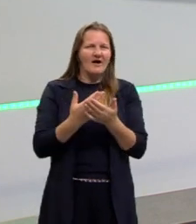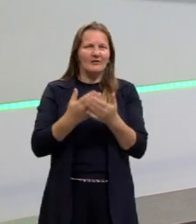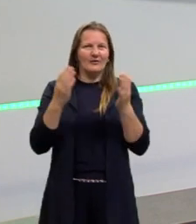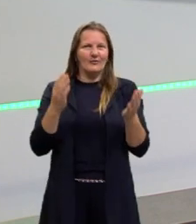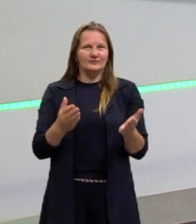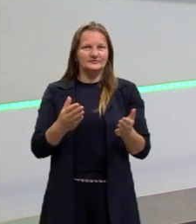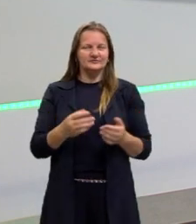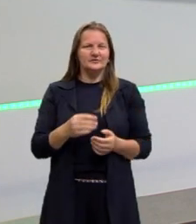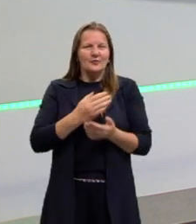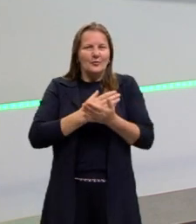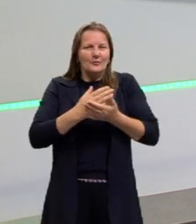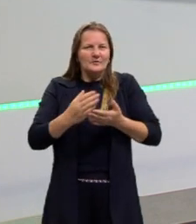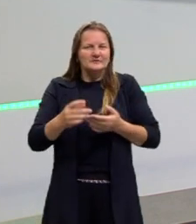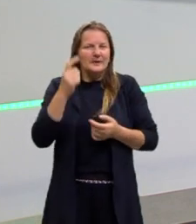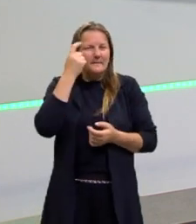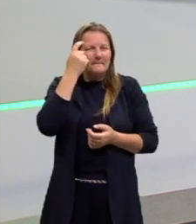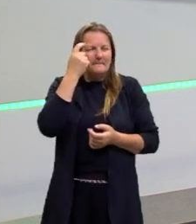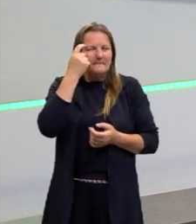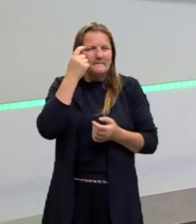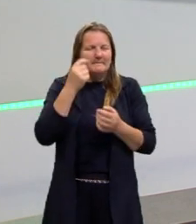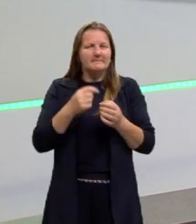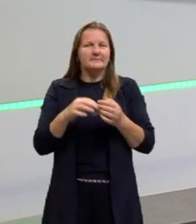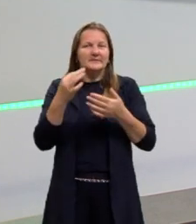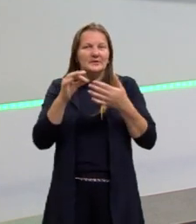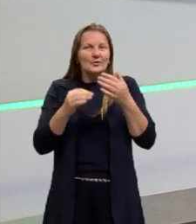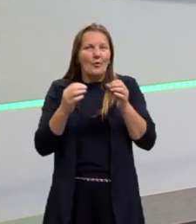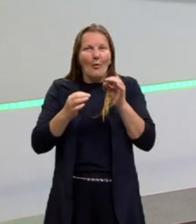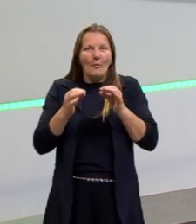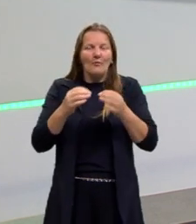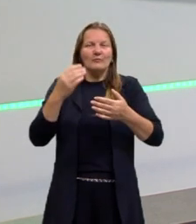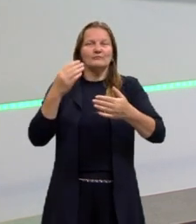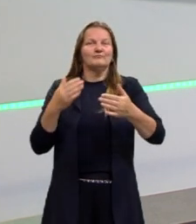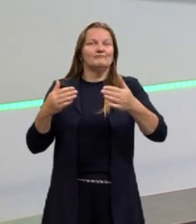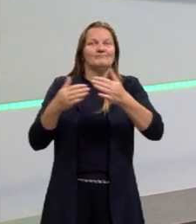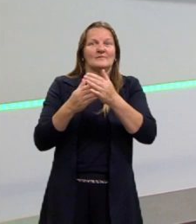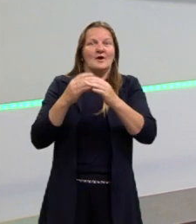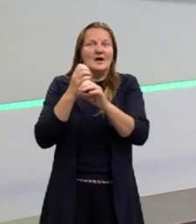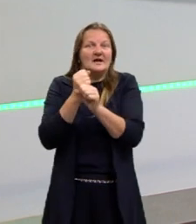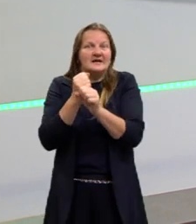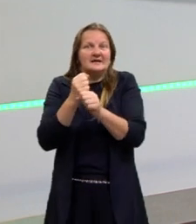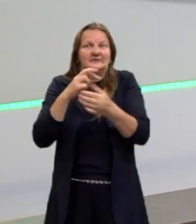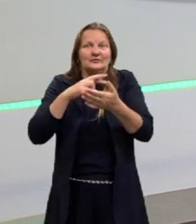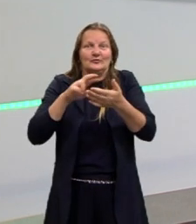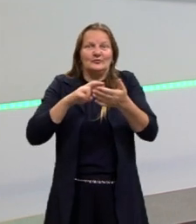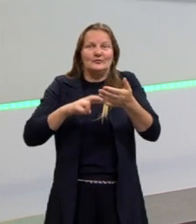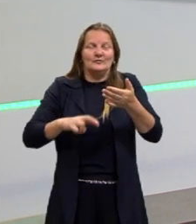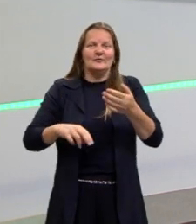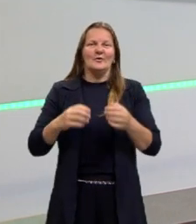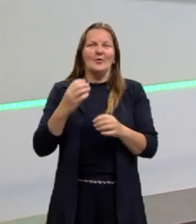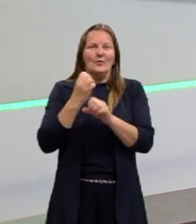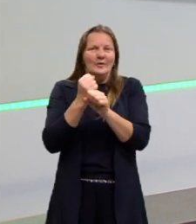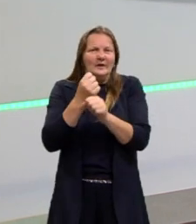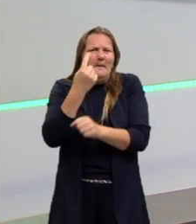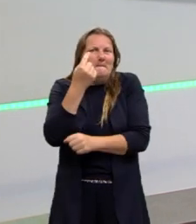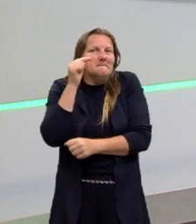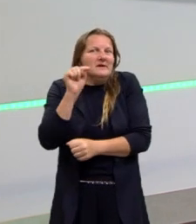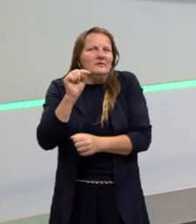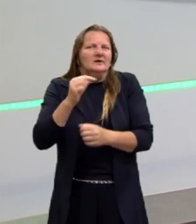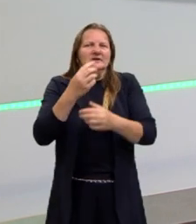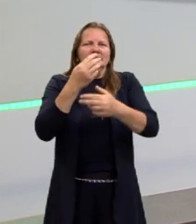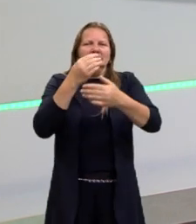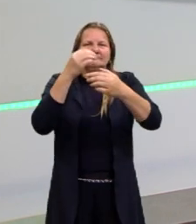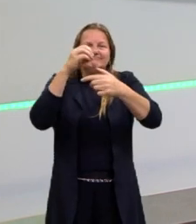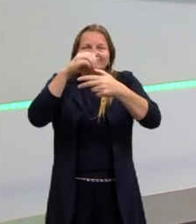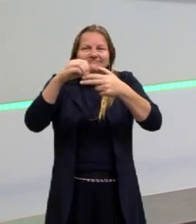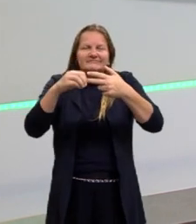para começar a correria para alcançar essa nota 1000 na redação do ENEM de 2022. É